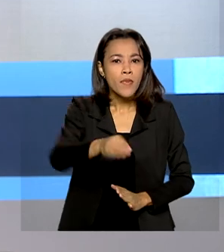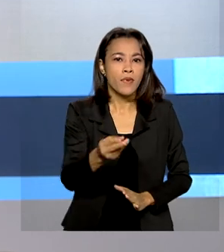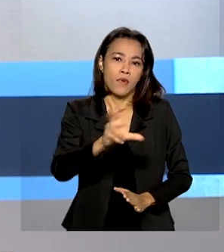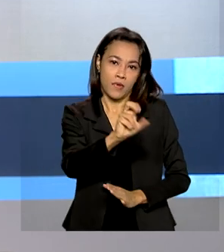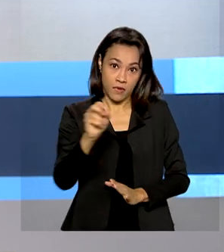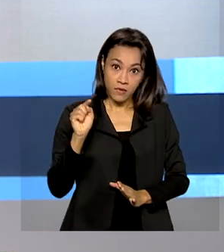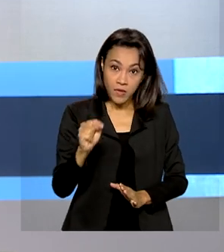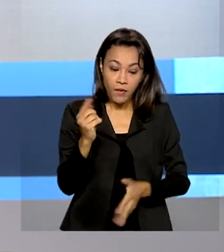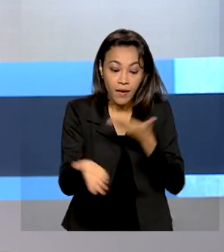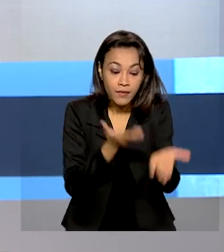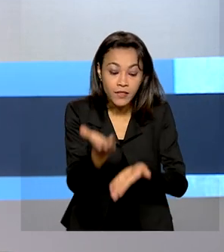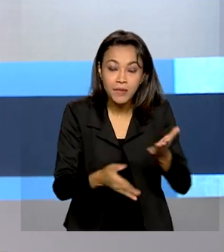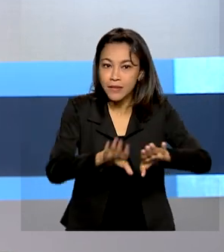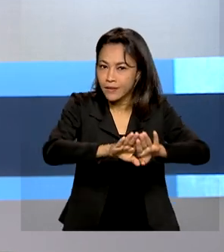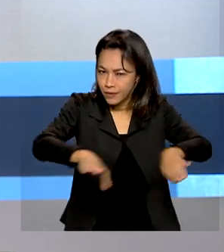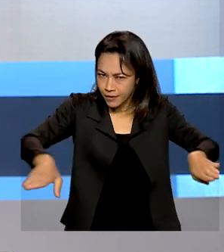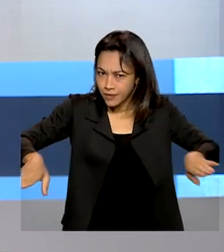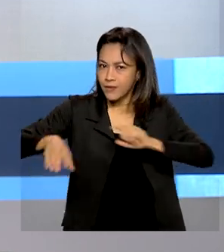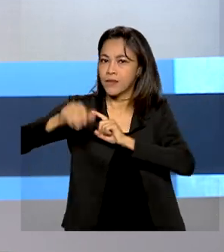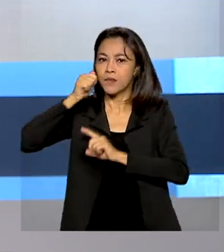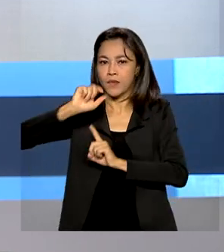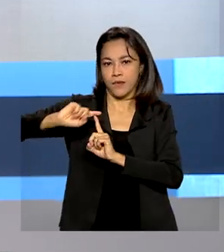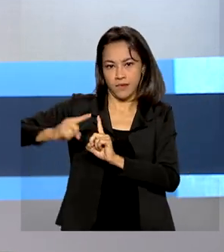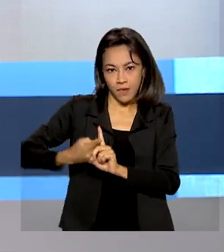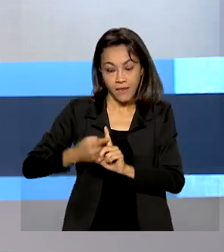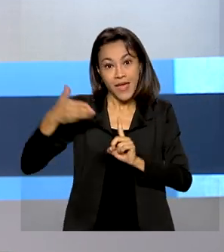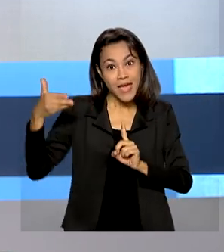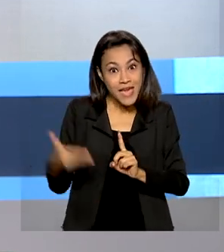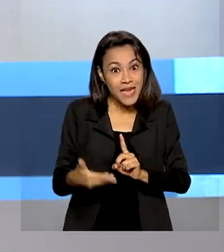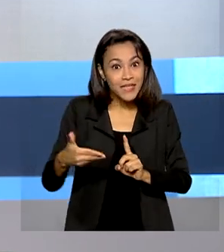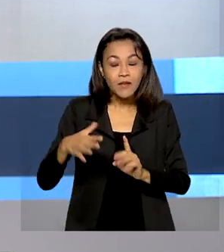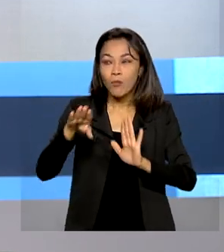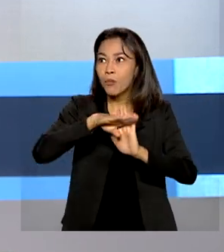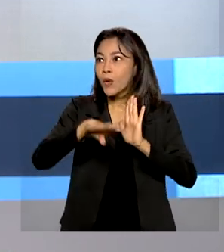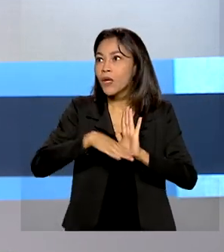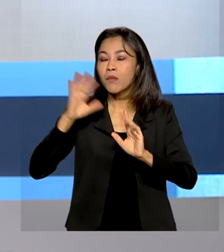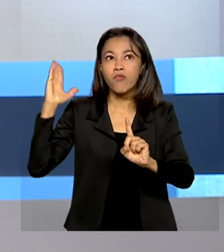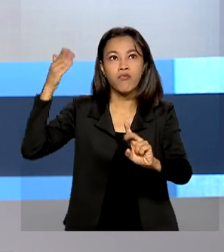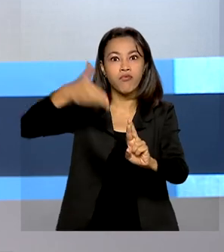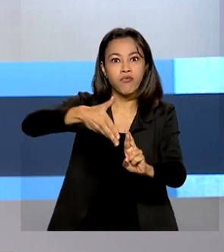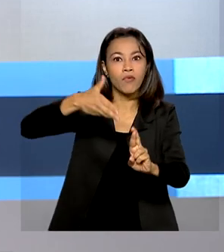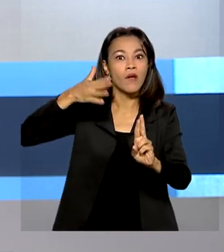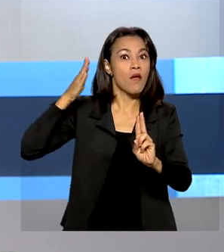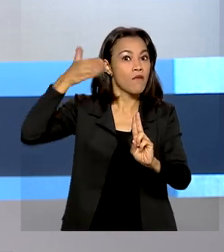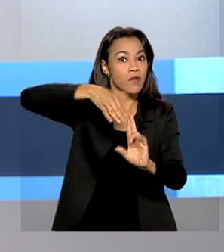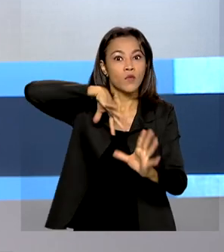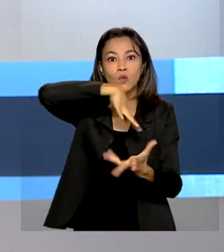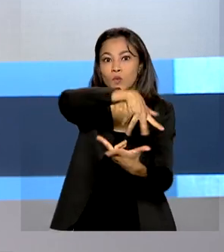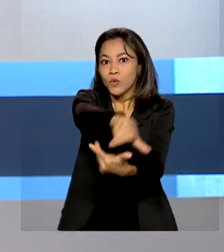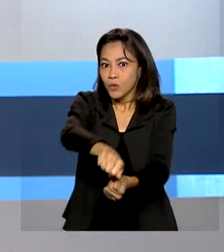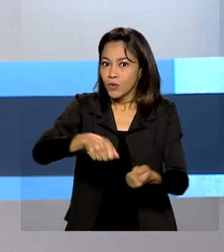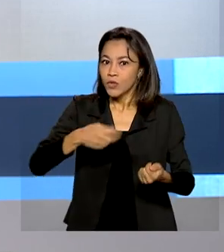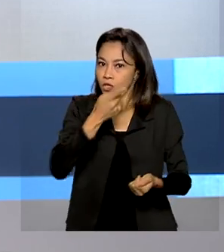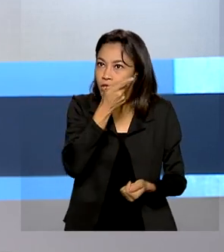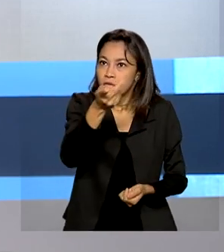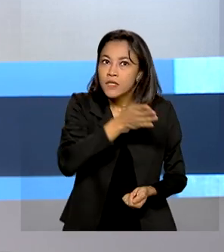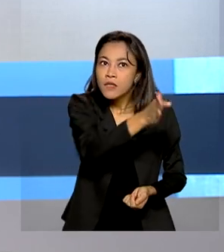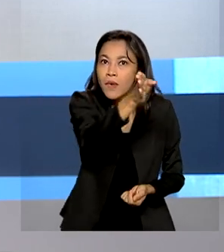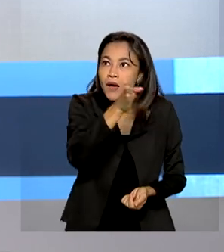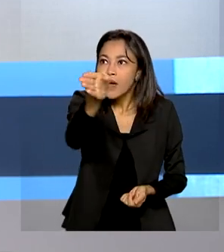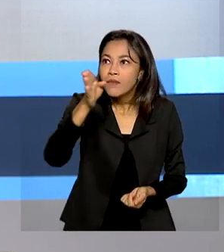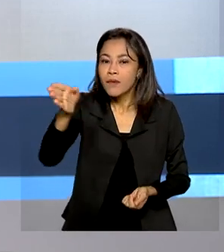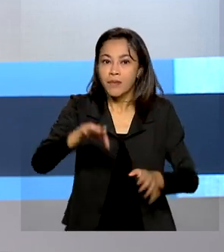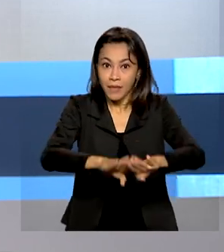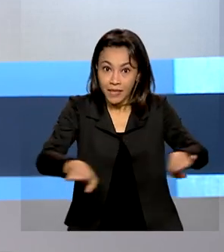entre crianças e gestantes. Esse é o maior programa do mundo de visitação domiciliar para a primeira infância, que busca